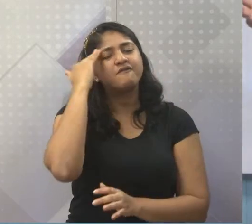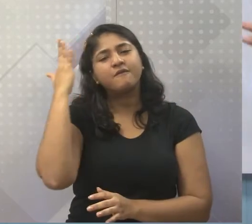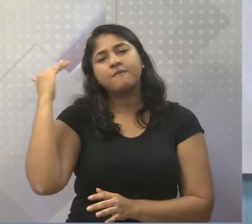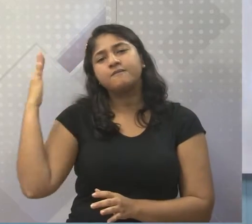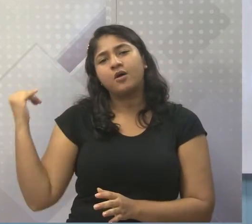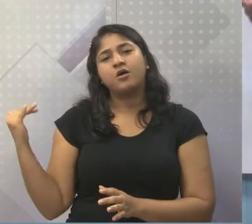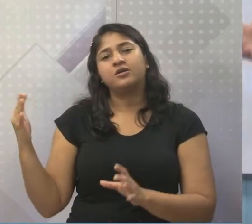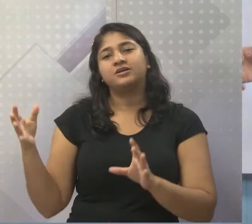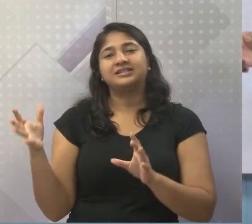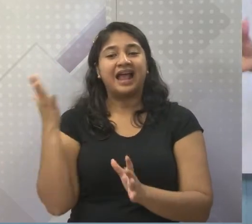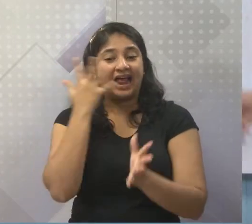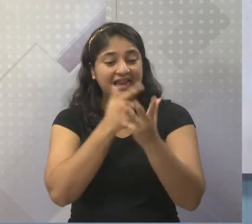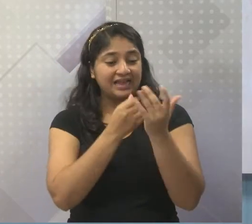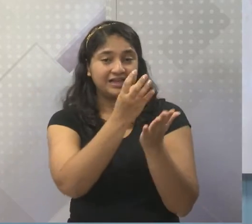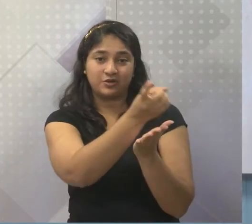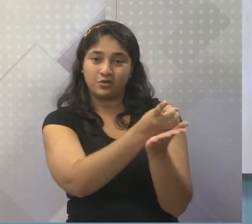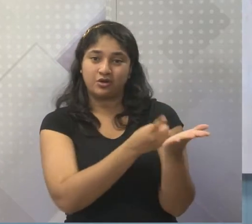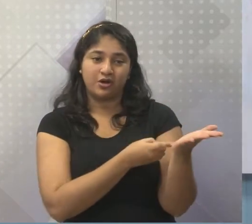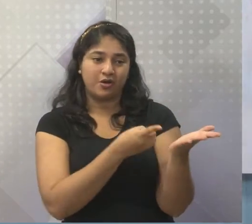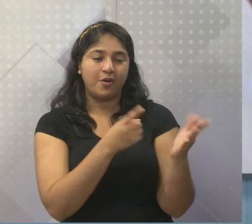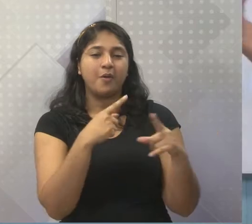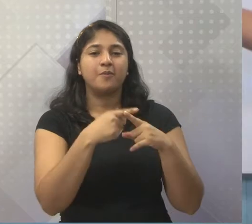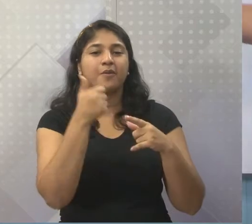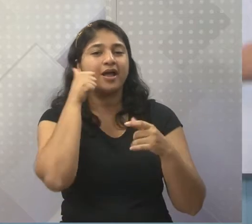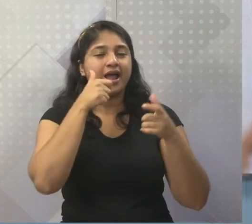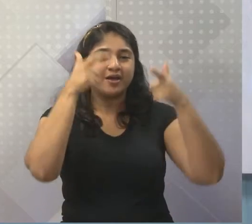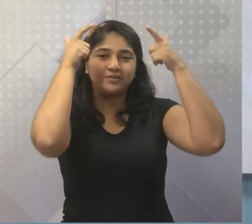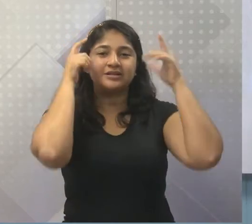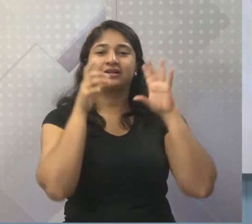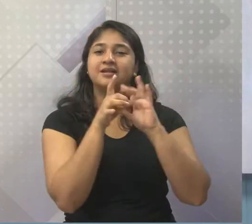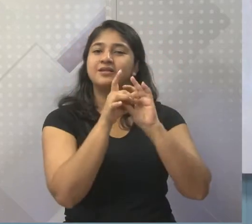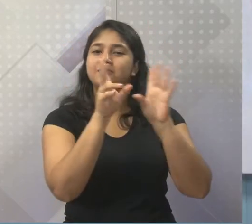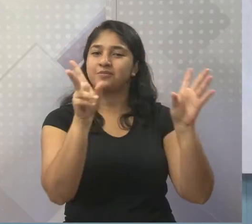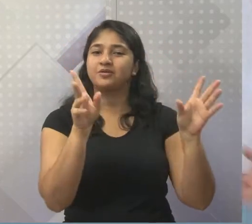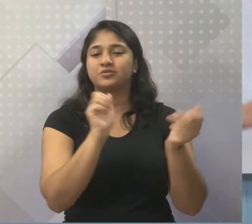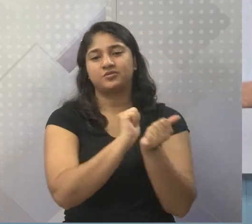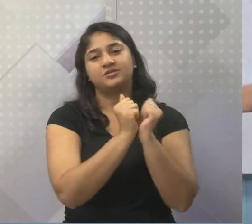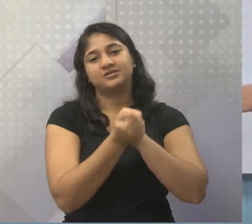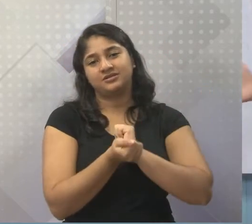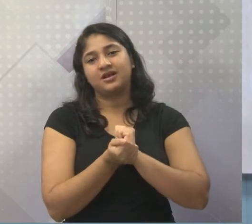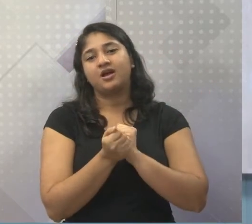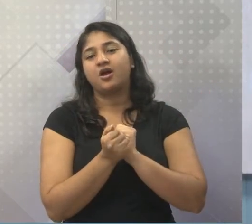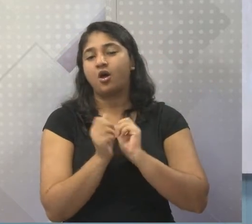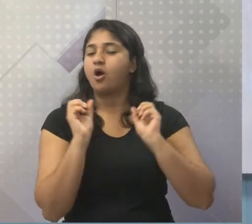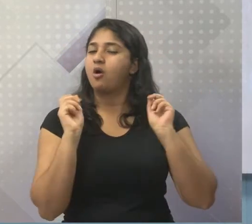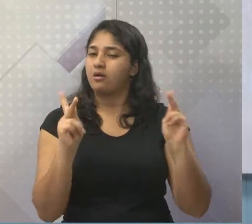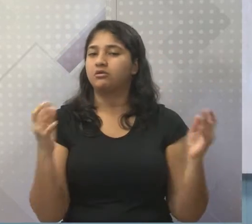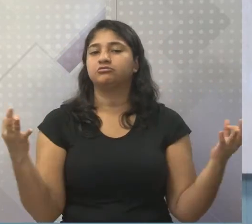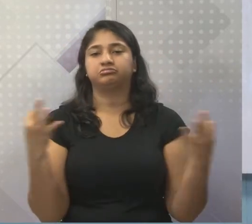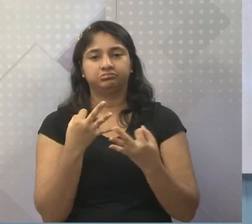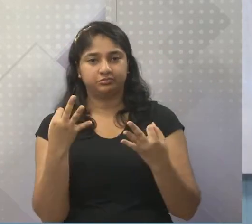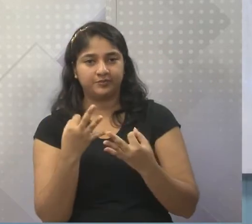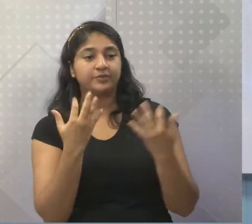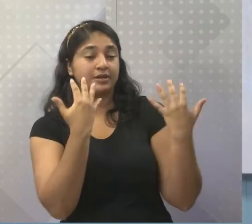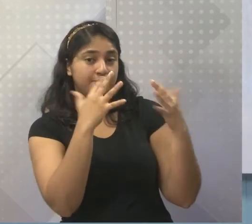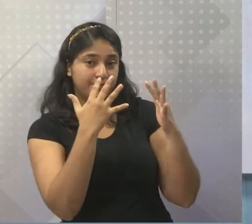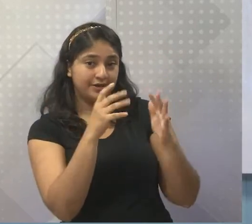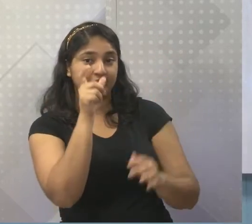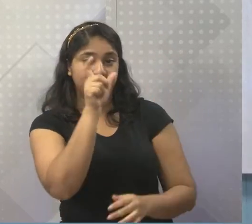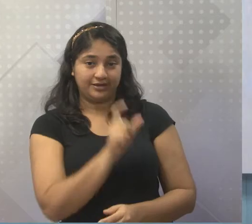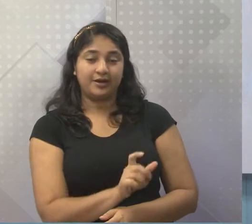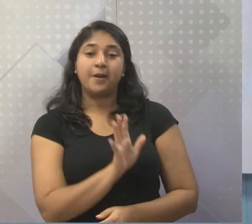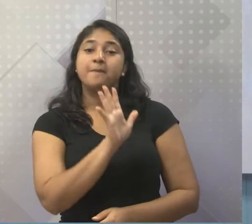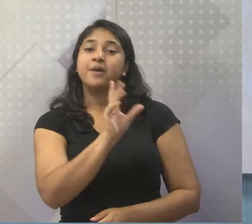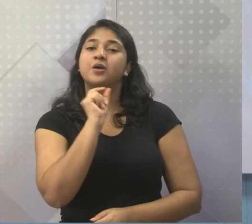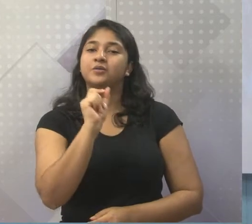Lei Áurea, linda, a princesa libertou todo mundo. Tudo bem, foi ótimo, parabéns para a princesa lá.